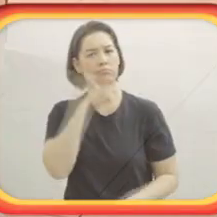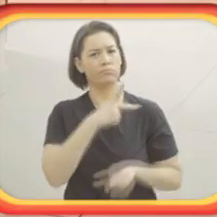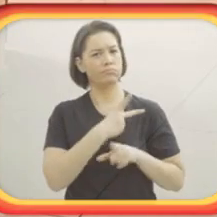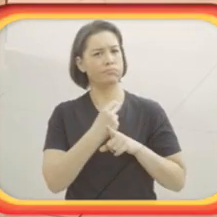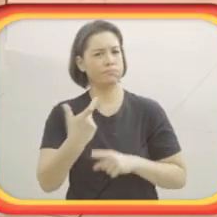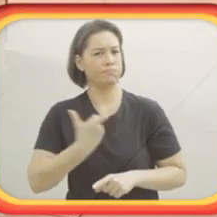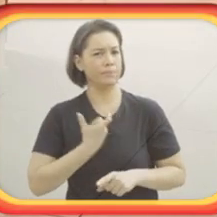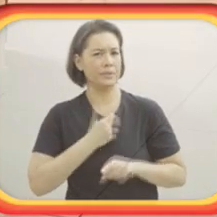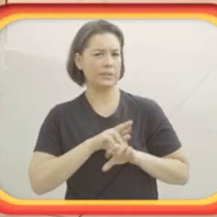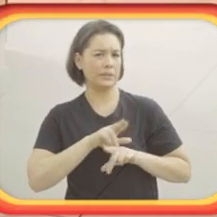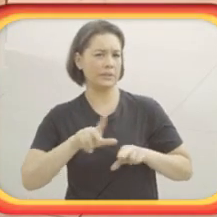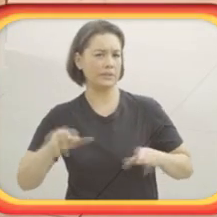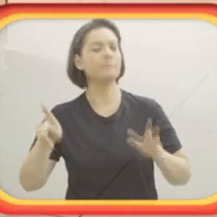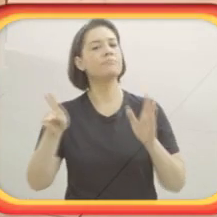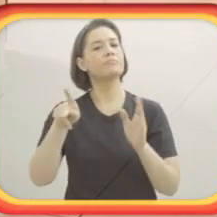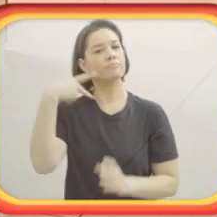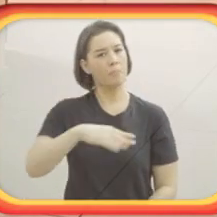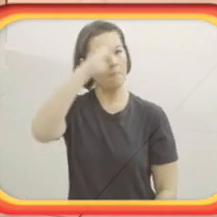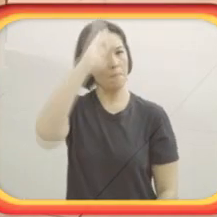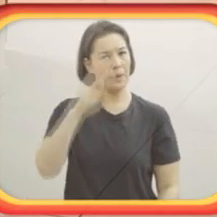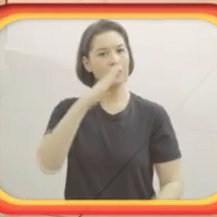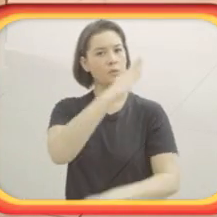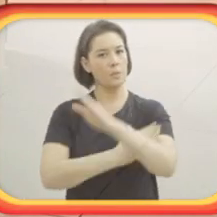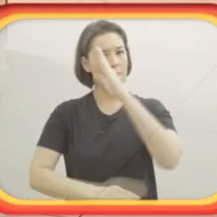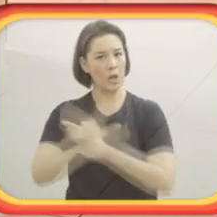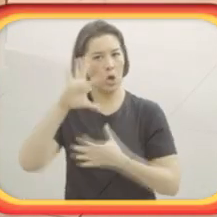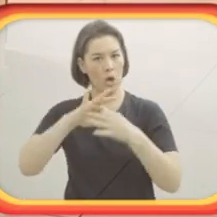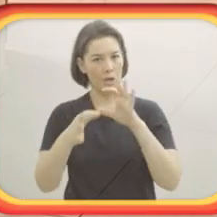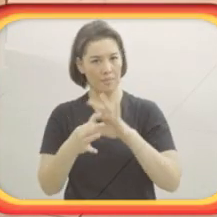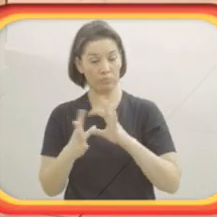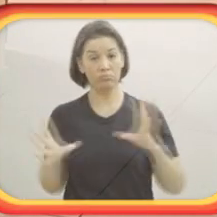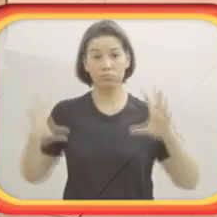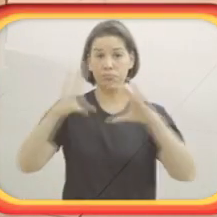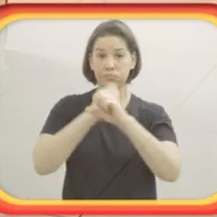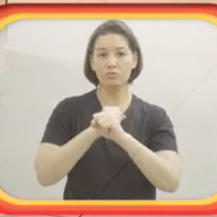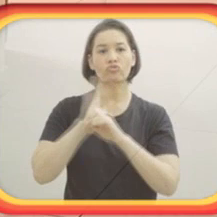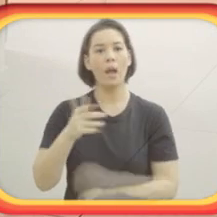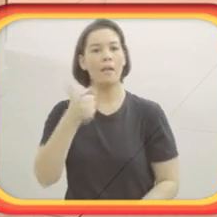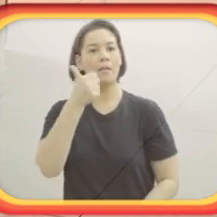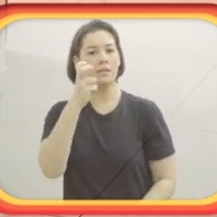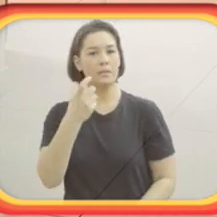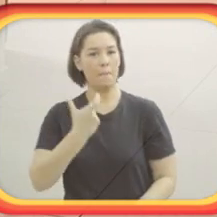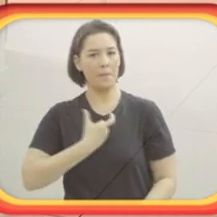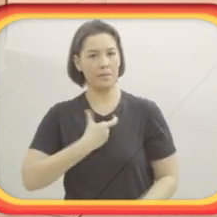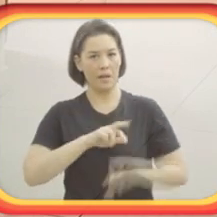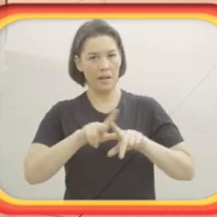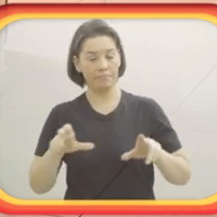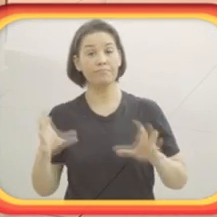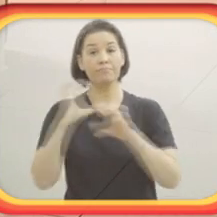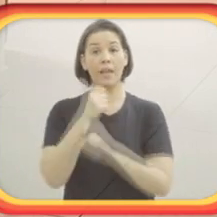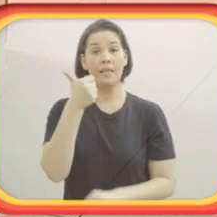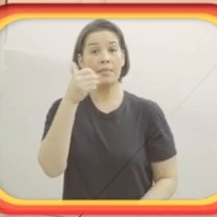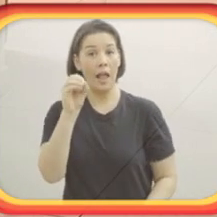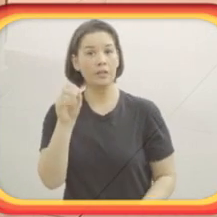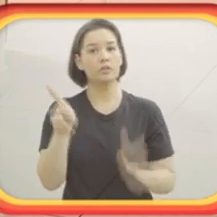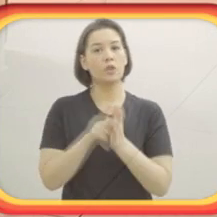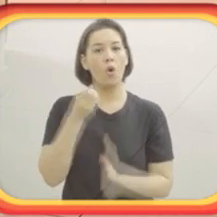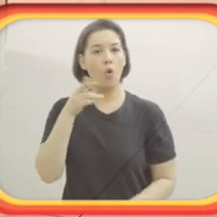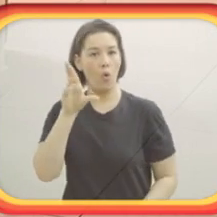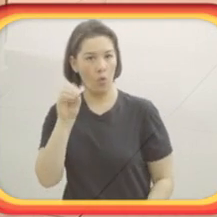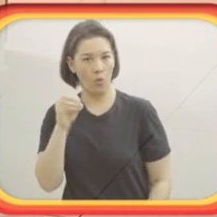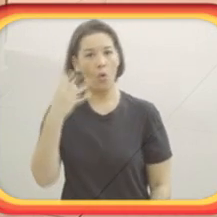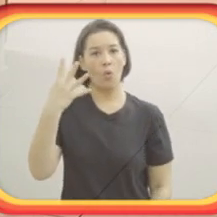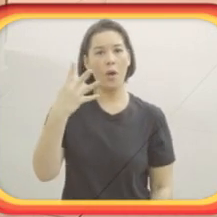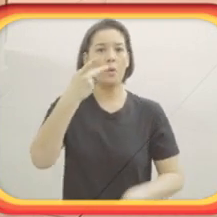sou o maior medalhista do Brasil em Paralimpíadas, com 15 medalhas no total, 10 de ouro, 4 de prata, 1 de bronze.